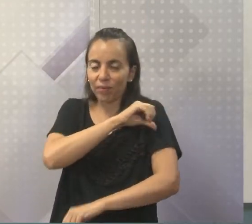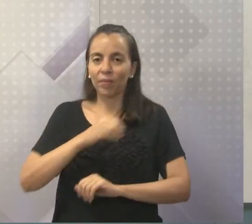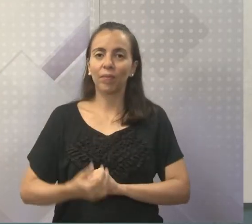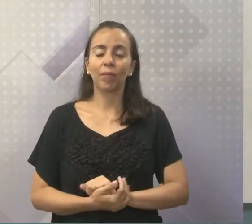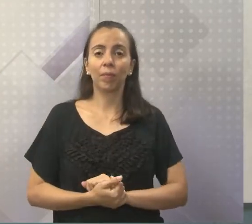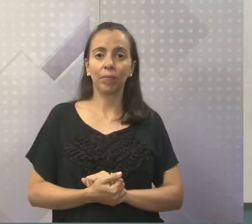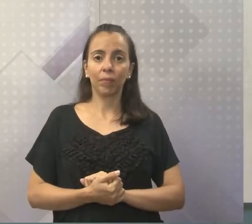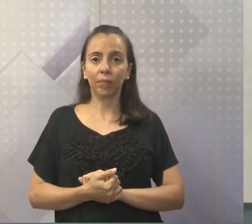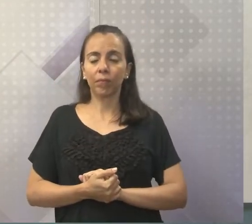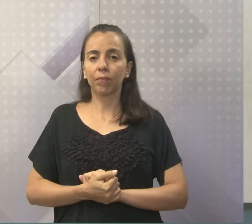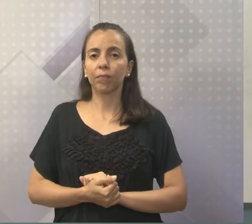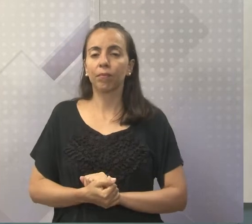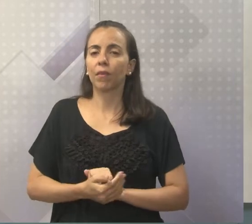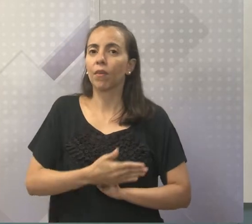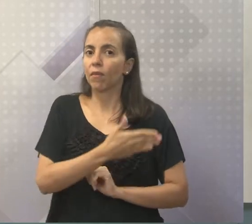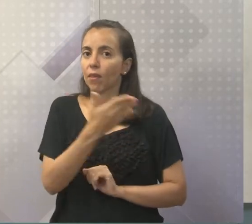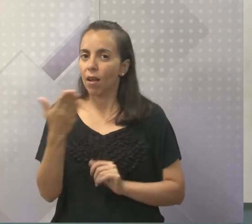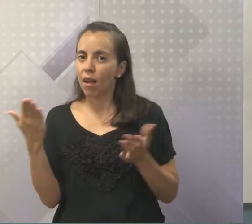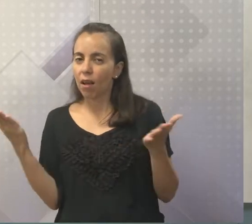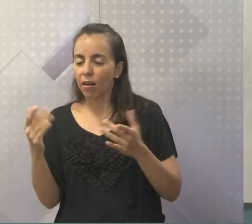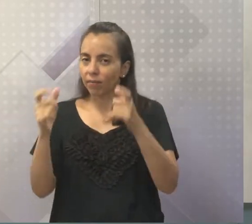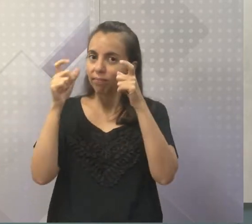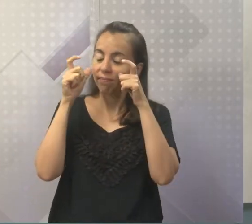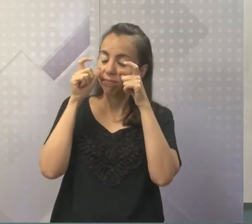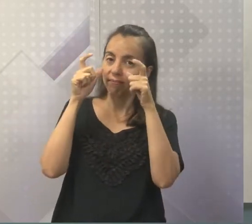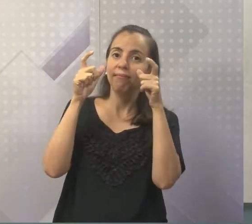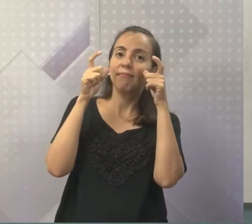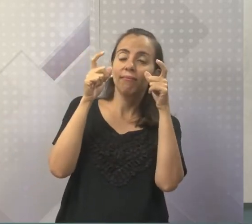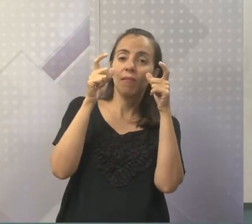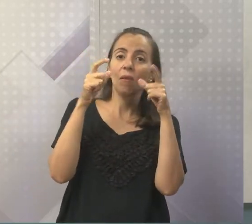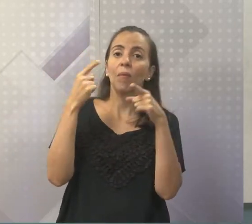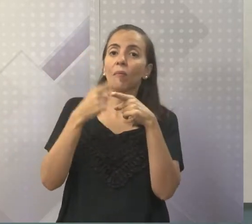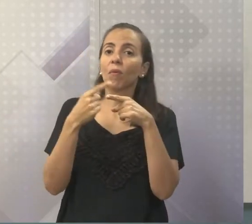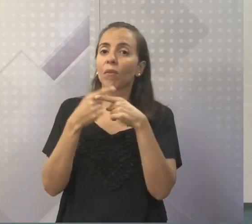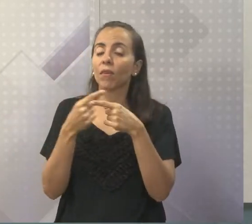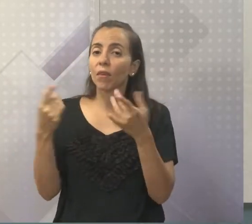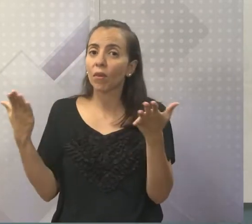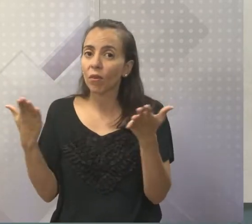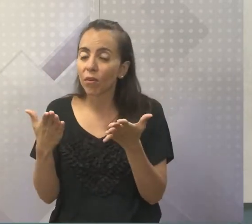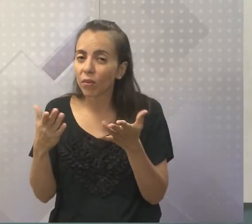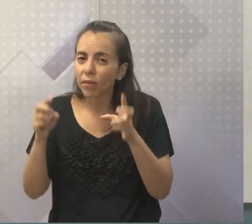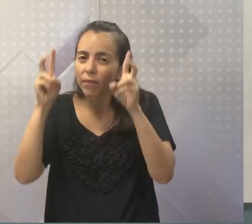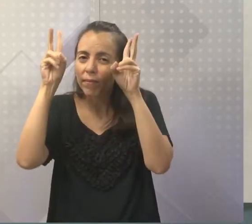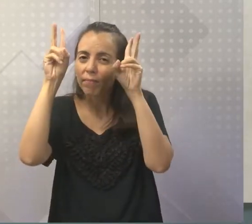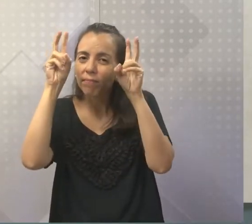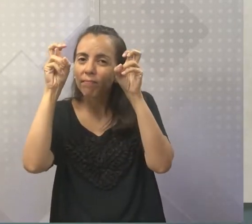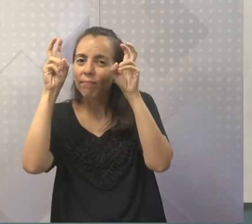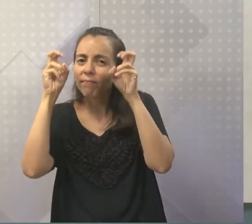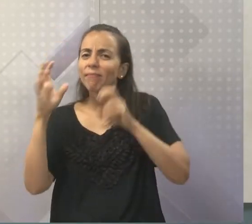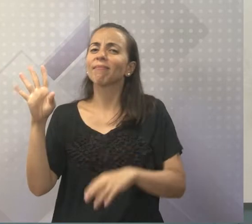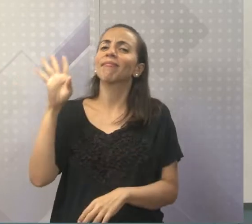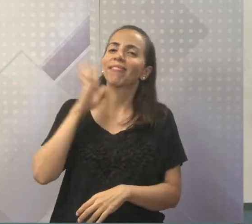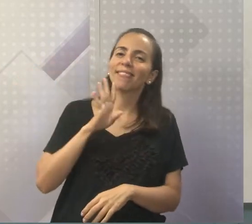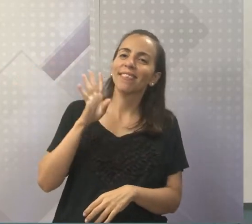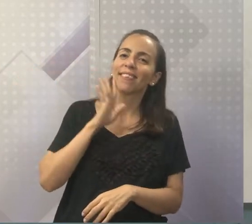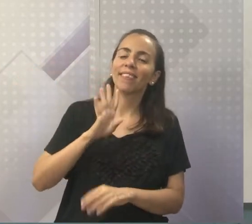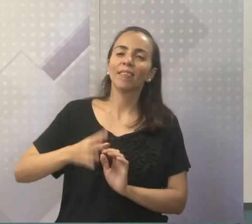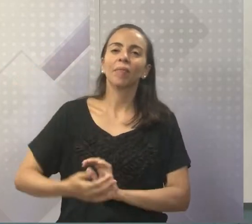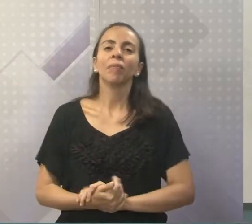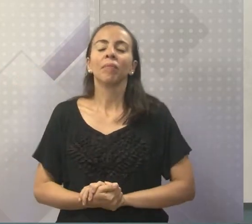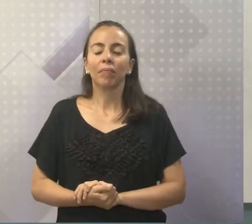Então eu quero que vocês prestem bem atenção que o nosso assunto hoje vai ser bem legal, certo?